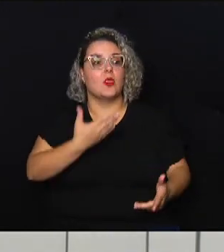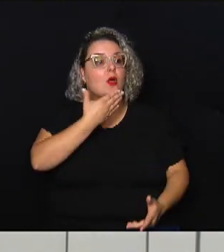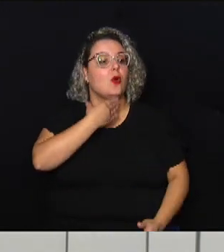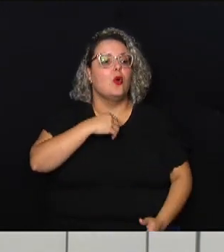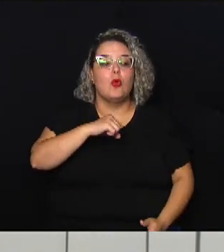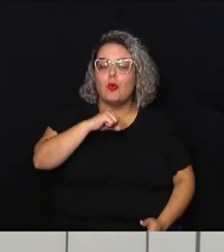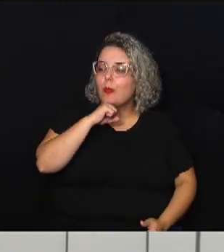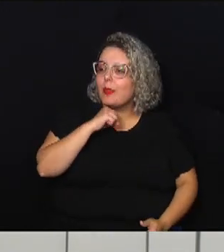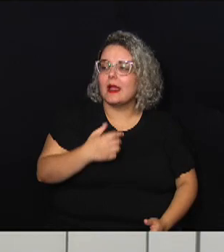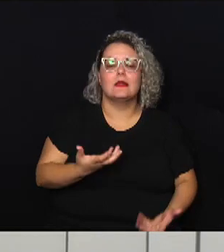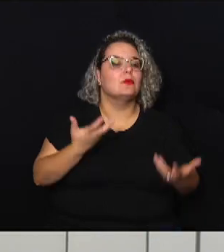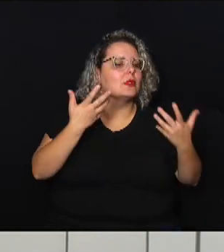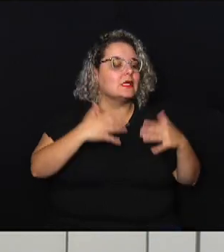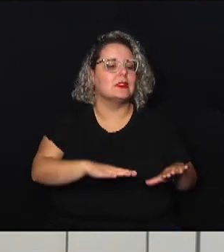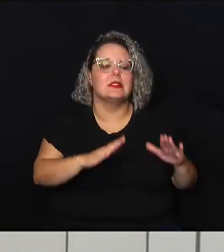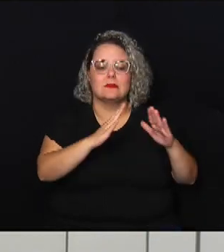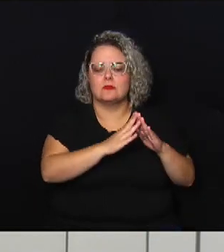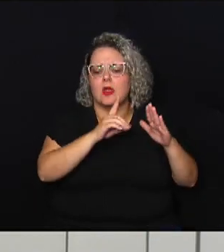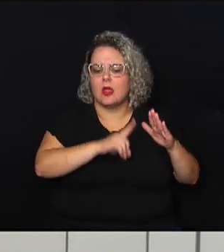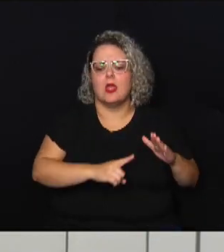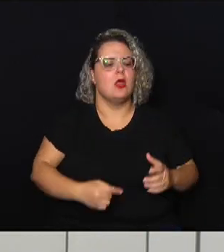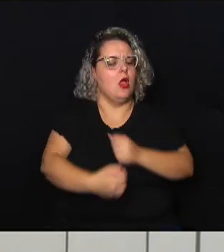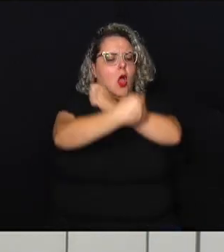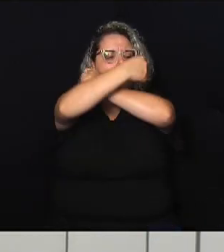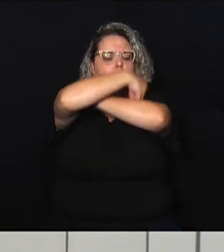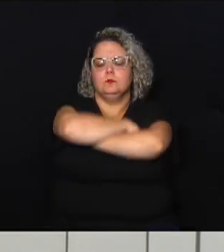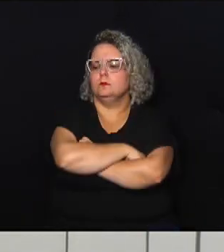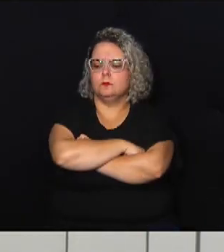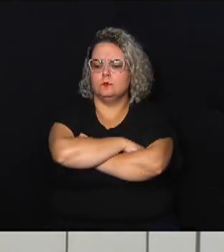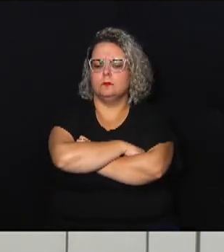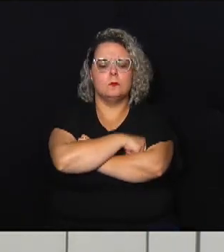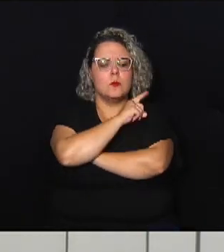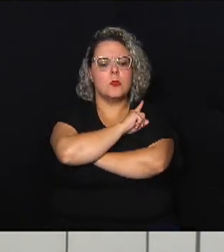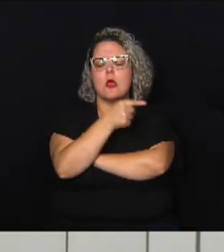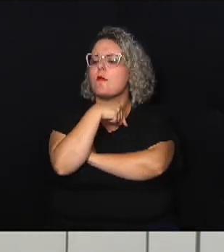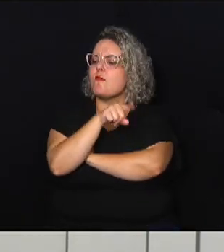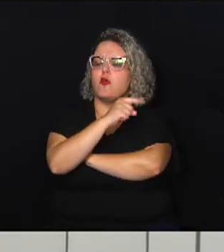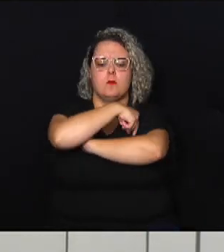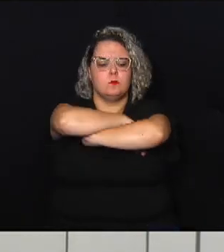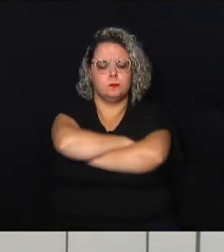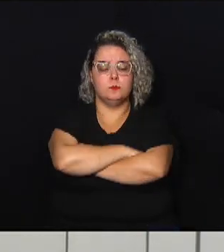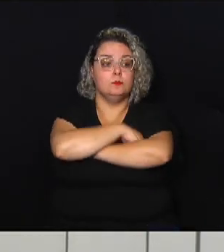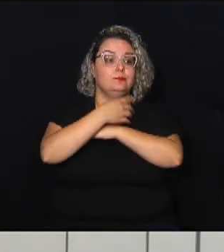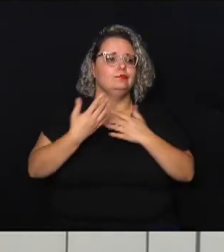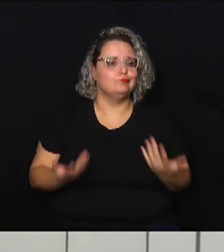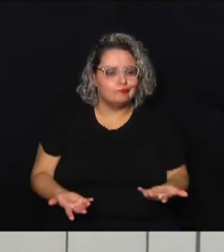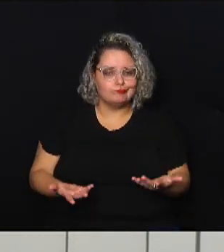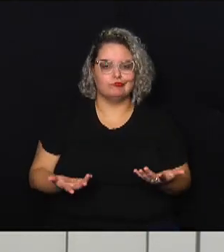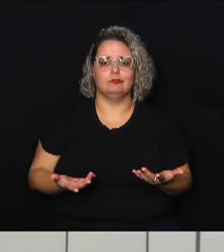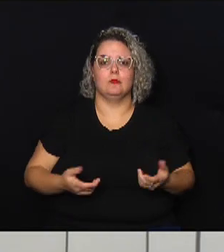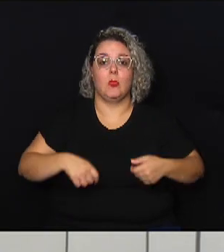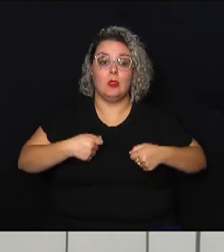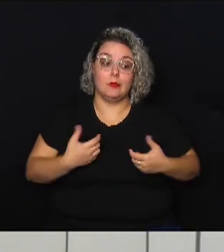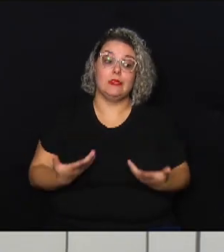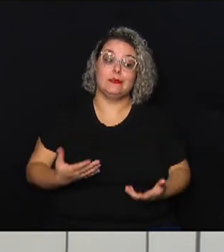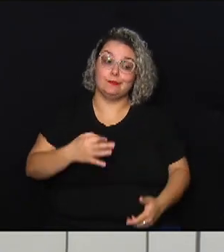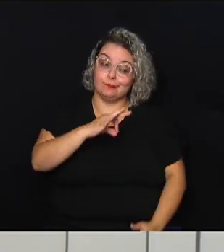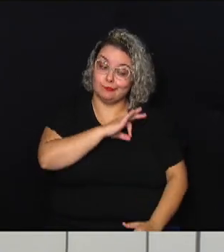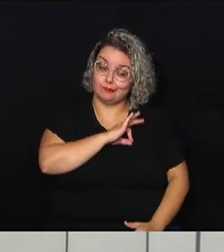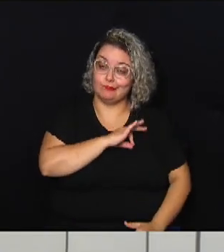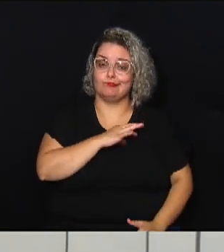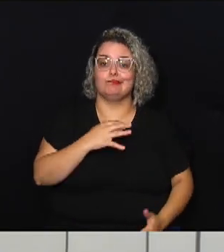de dentro da casa dizendo que não ia embora de forma alguma às vezes é preciso a força policial inclusive para